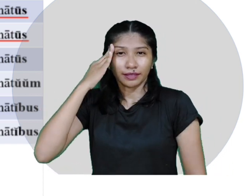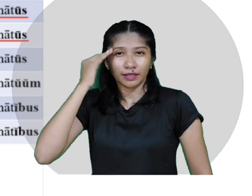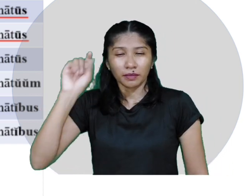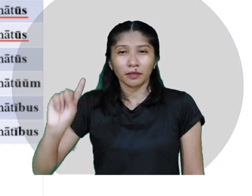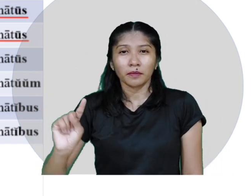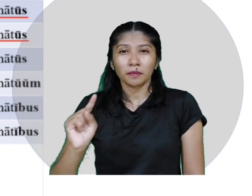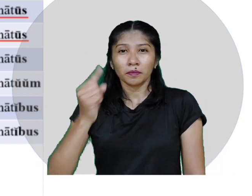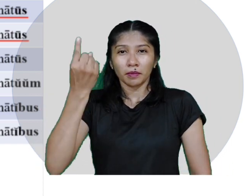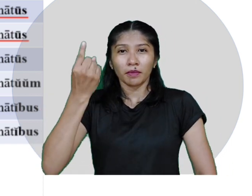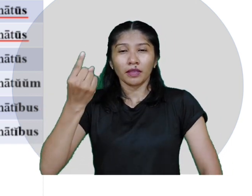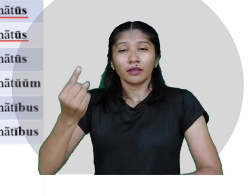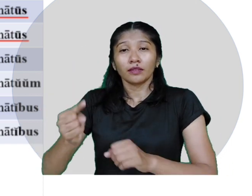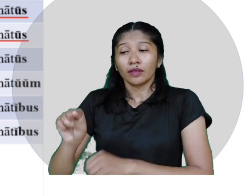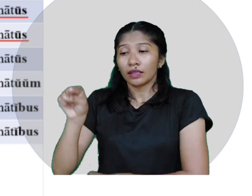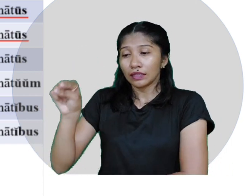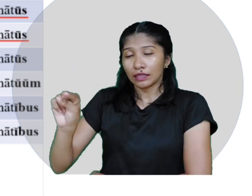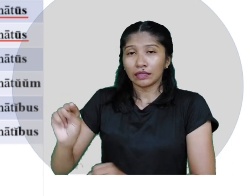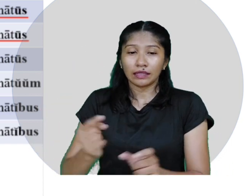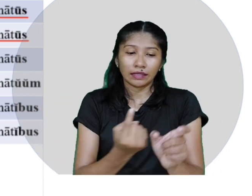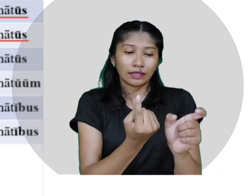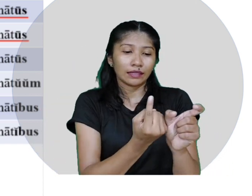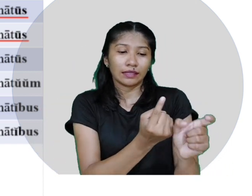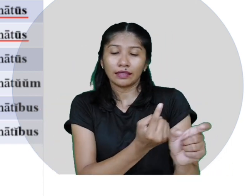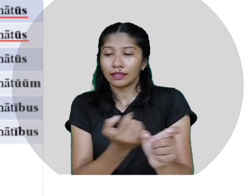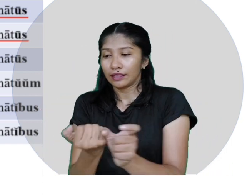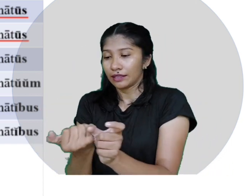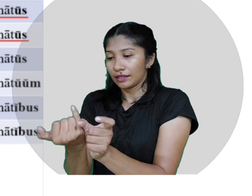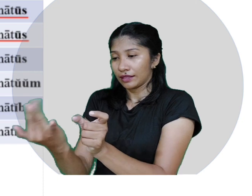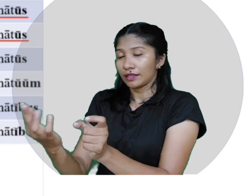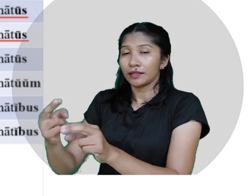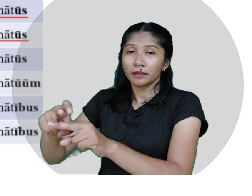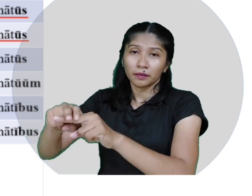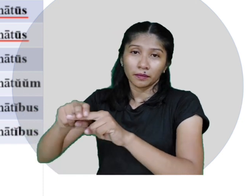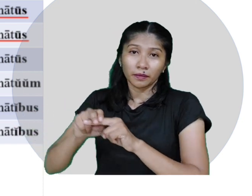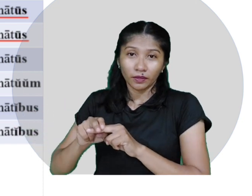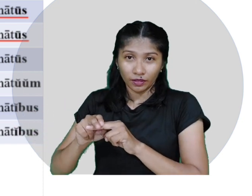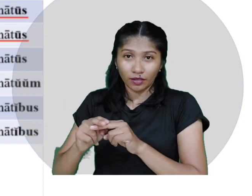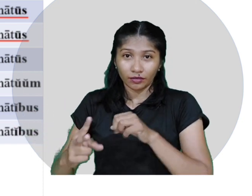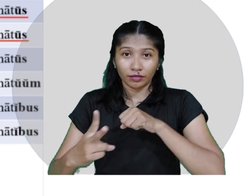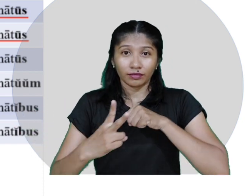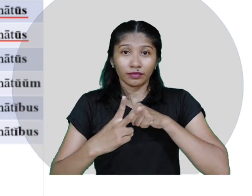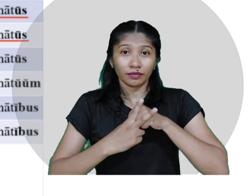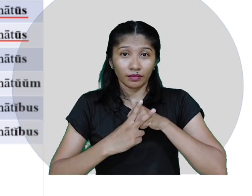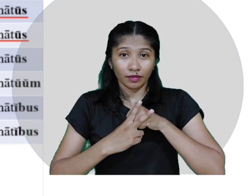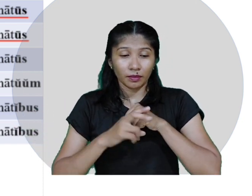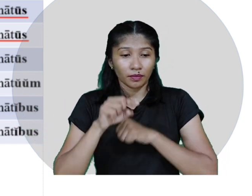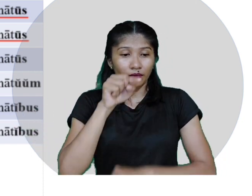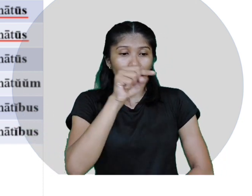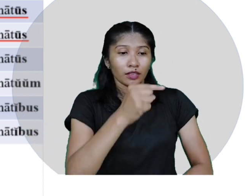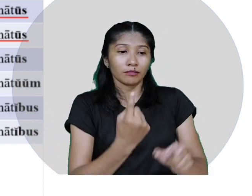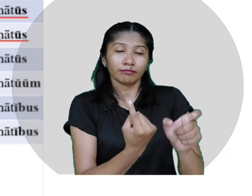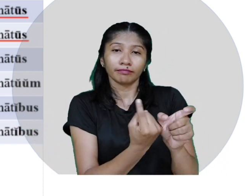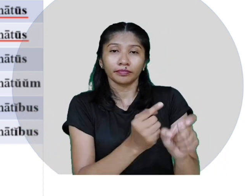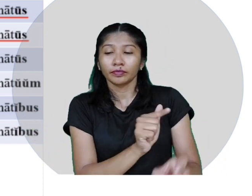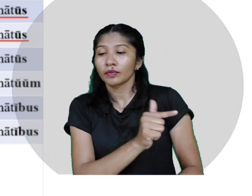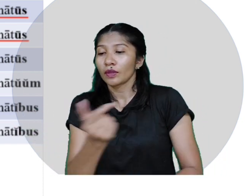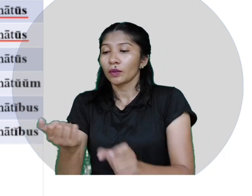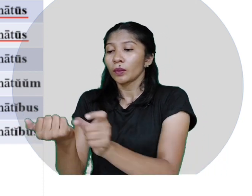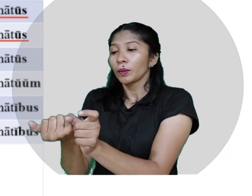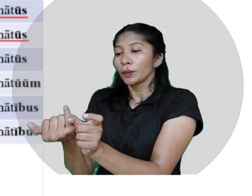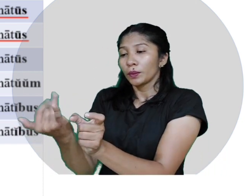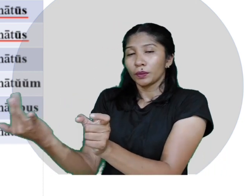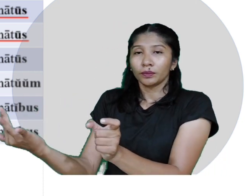segundo é plural através dos verbos em que um está no singular e o segundo está no plural.